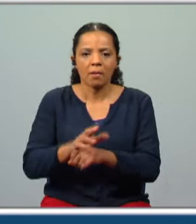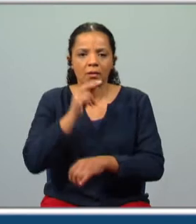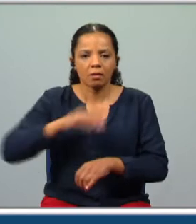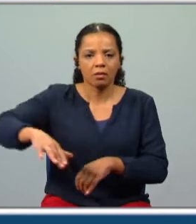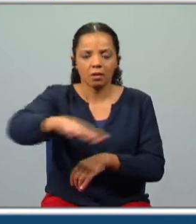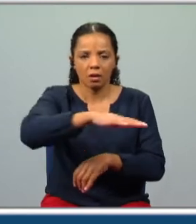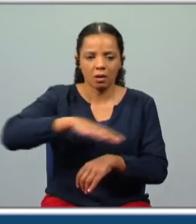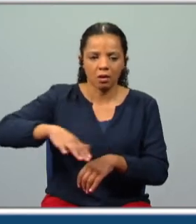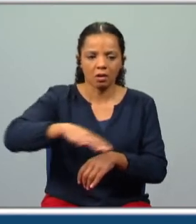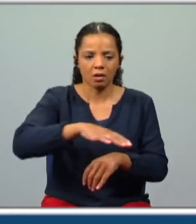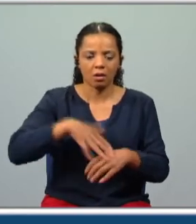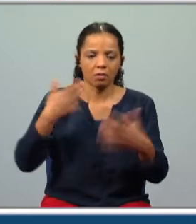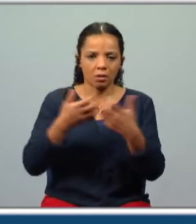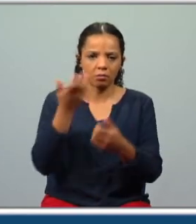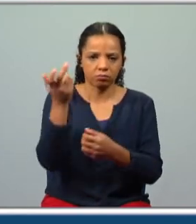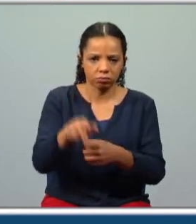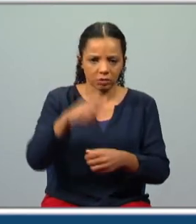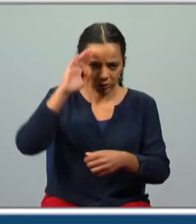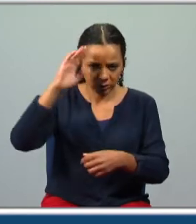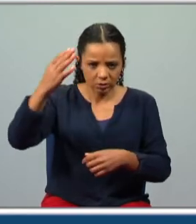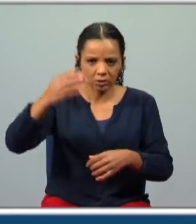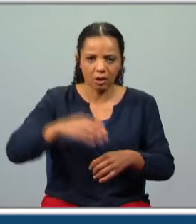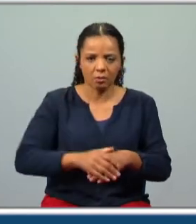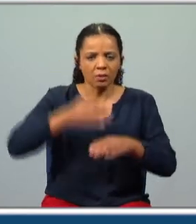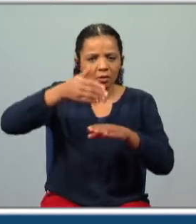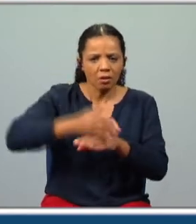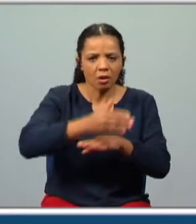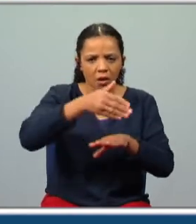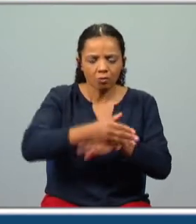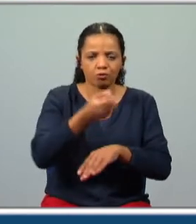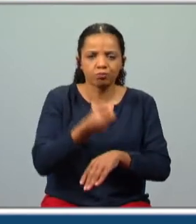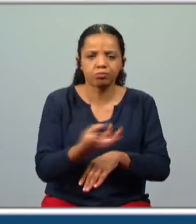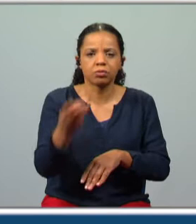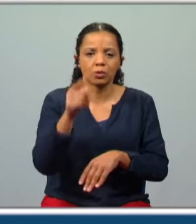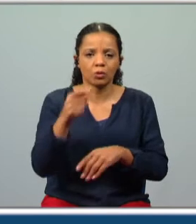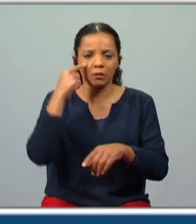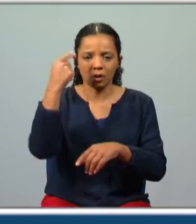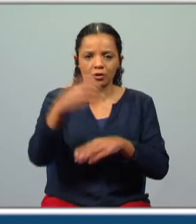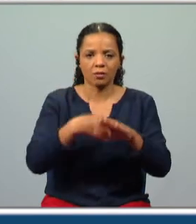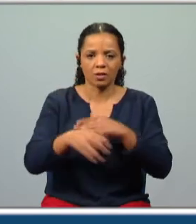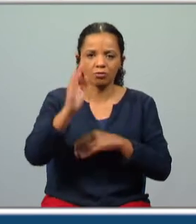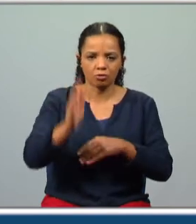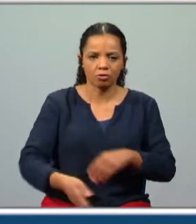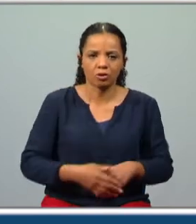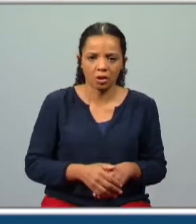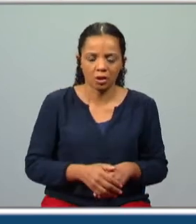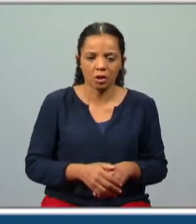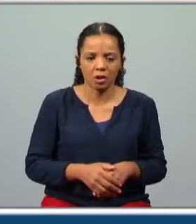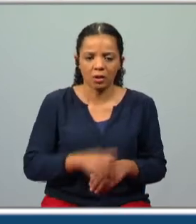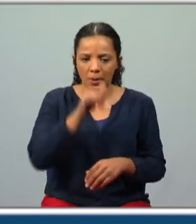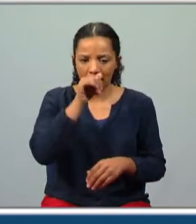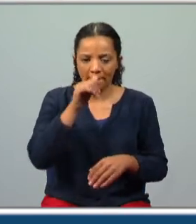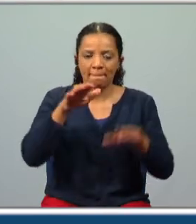que andaste sobrejugar com dura guerra. Sabe? Que quantas naus? Esta viagem que tu fazes fizerem de atrevidas inimiga terão esta